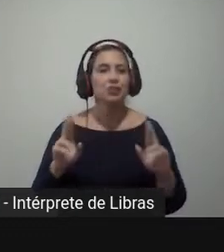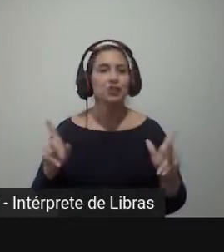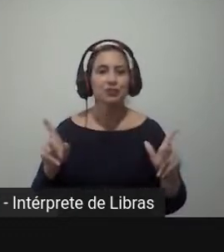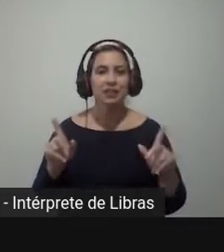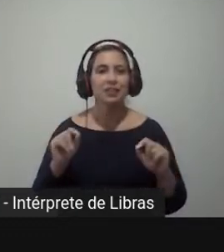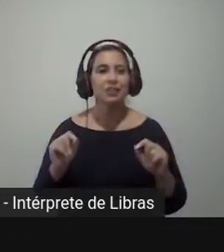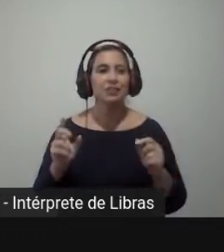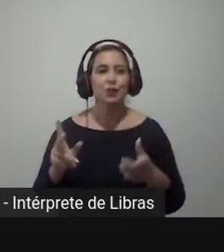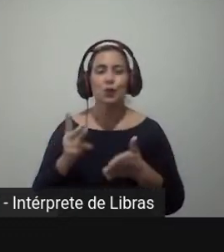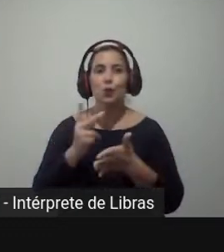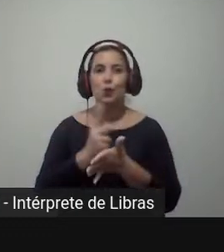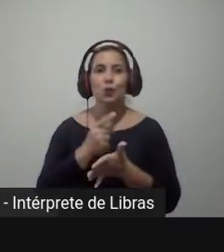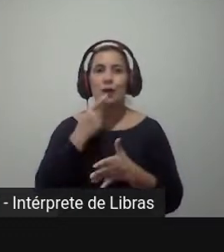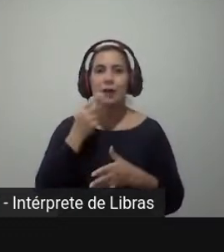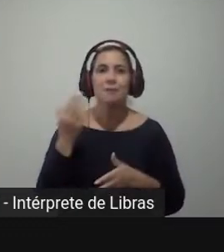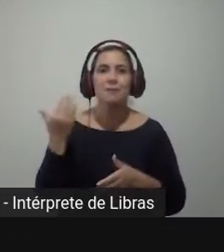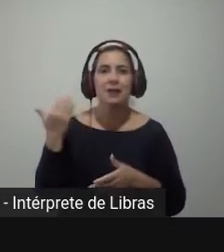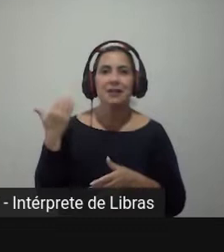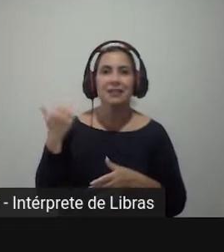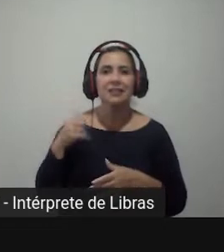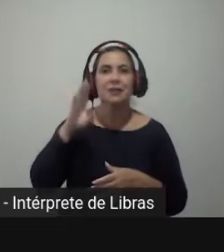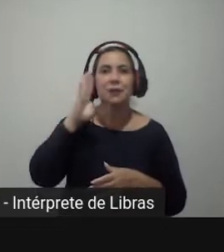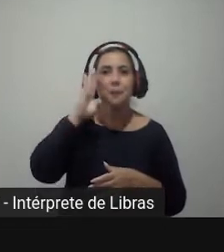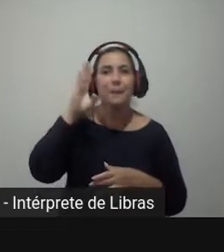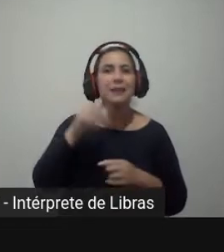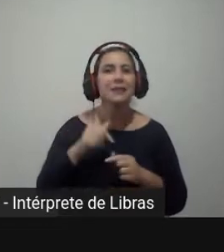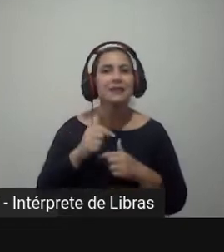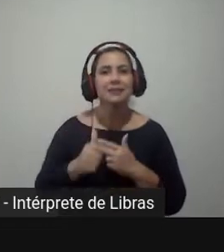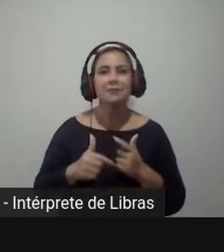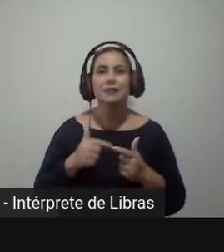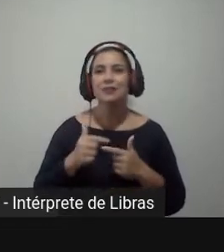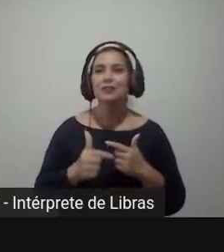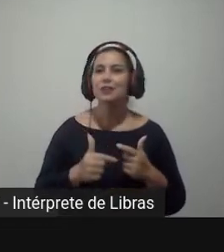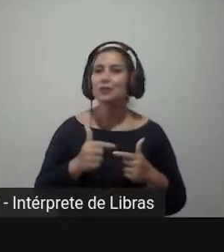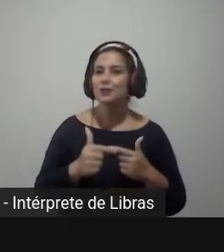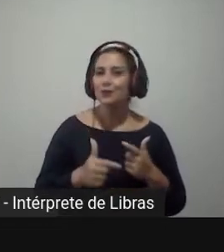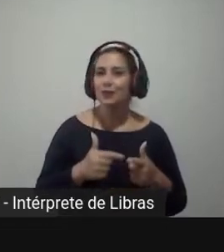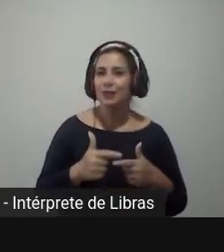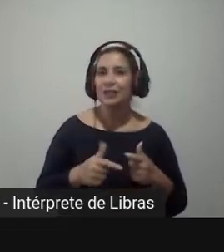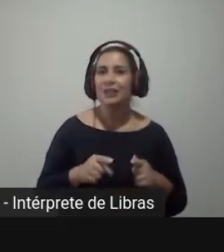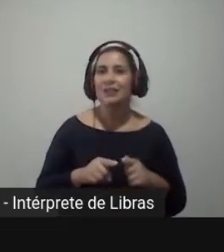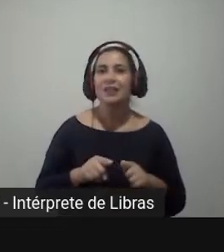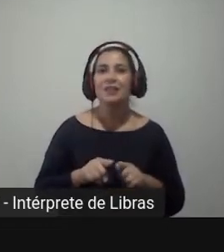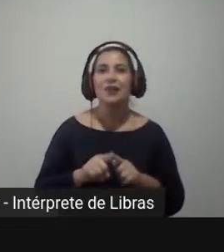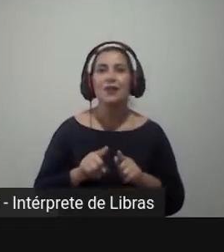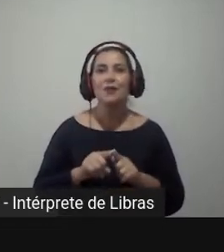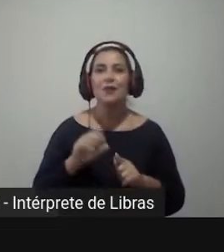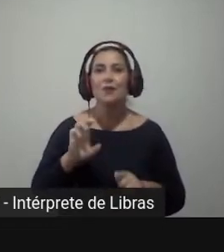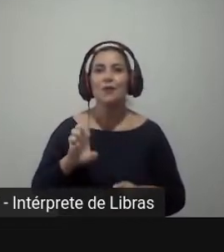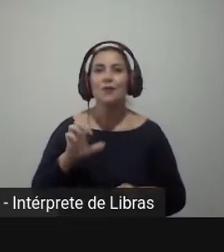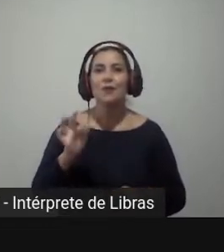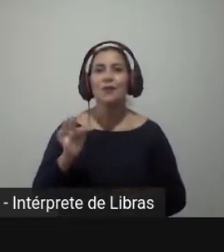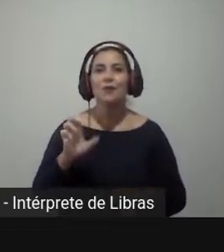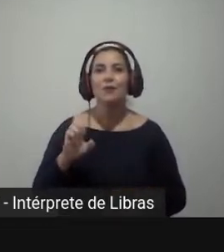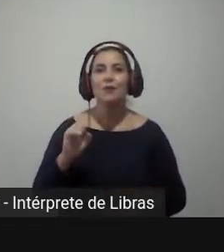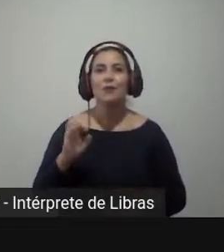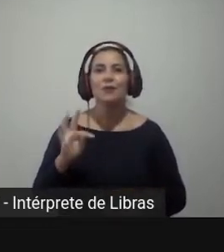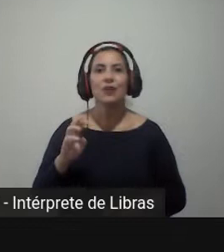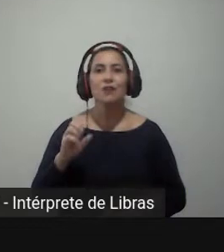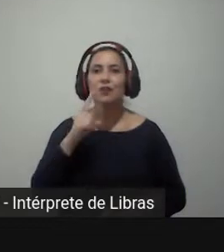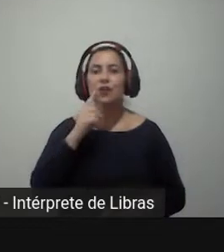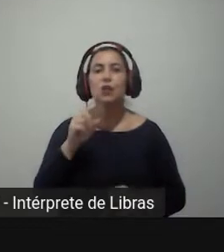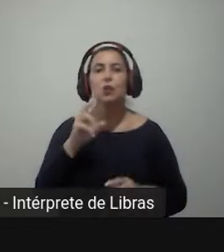explorada nos principais trabalhos, que foi o que ele chamou de efeito roteio reverso. Ele queria verificar